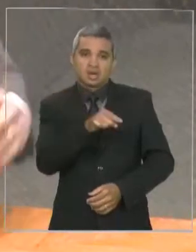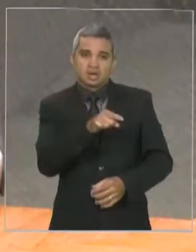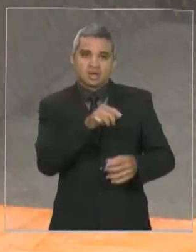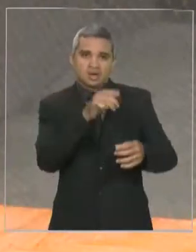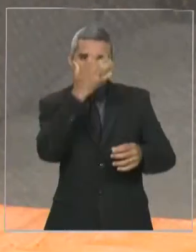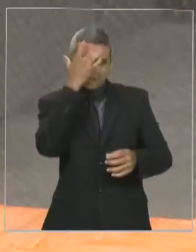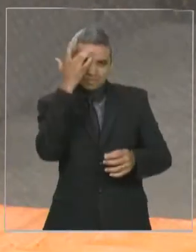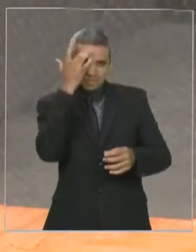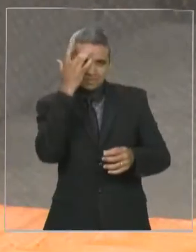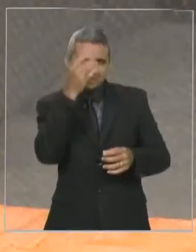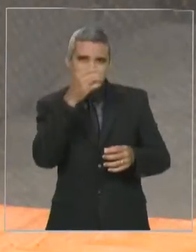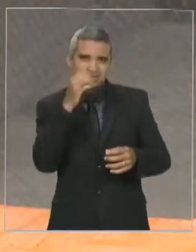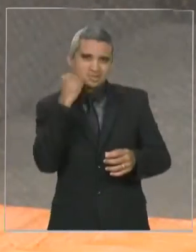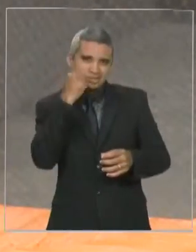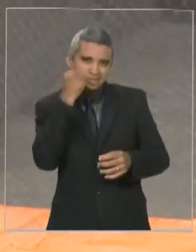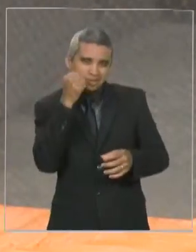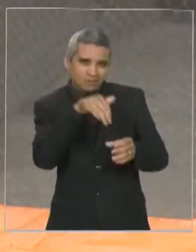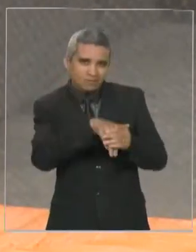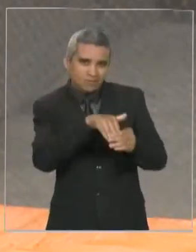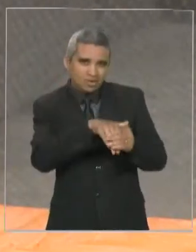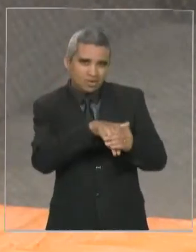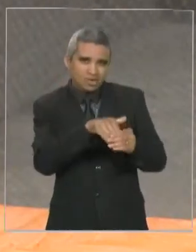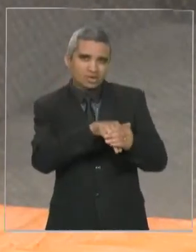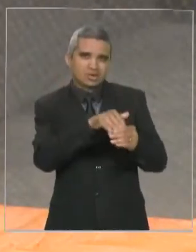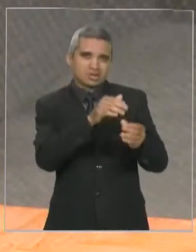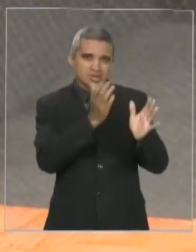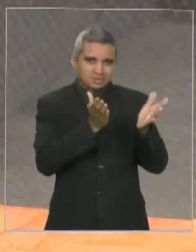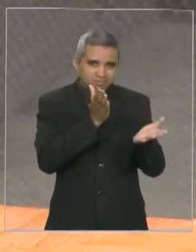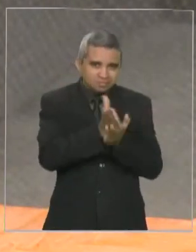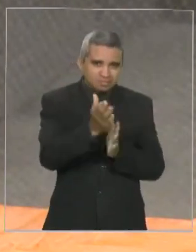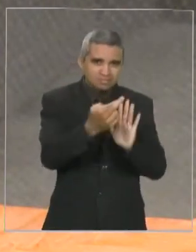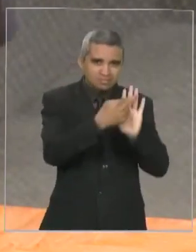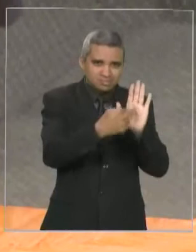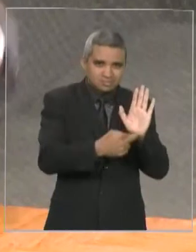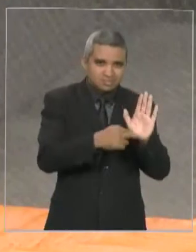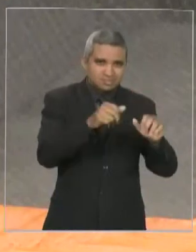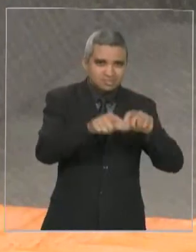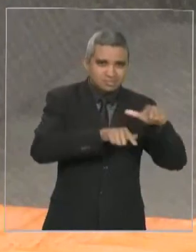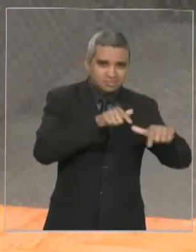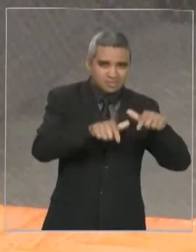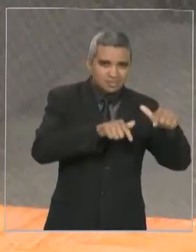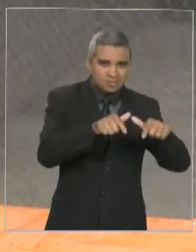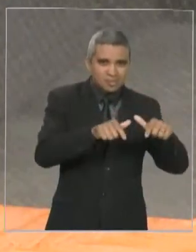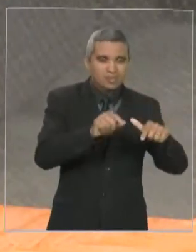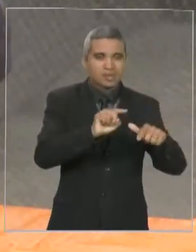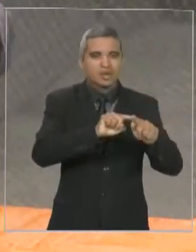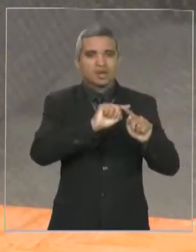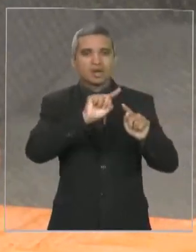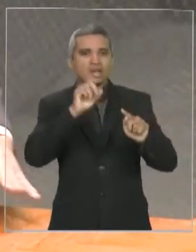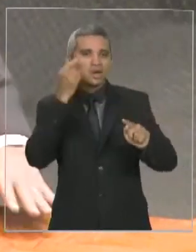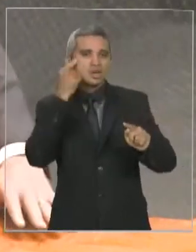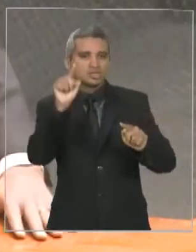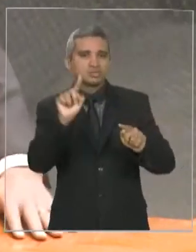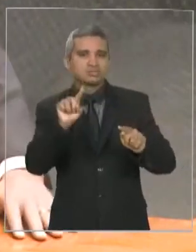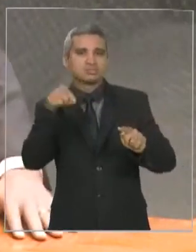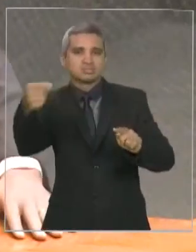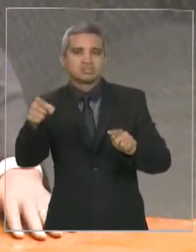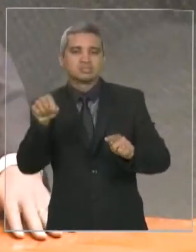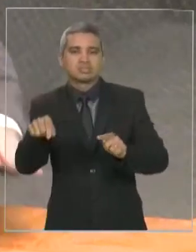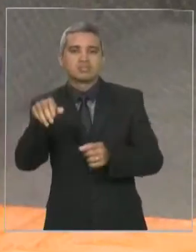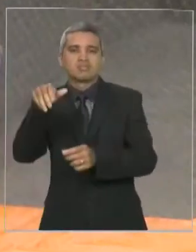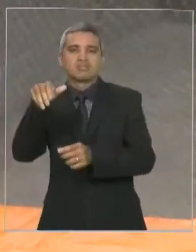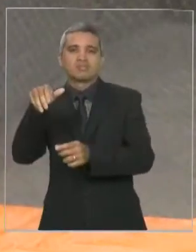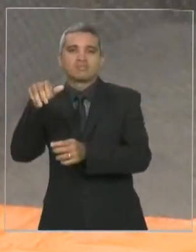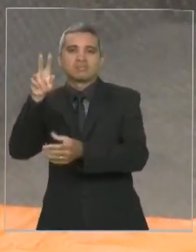votaram contra o direito dos trabalhadores. e no mesmo dia em que a Comissão de Constituição